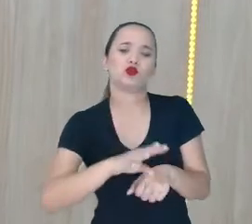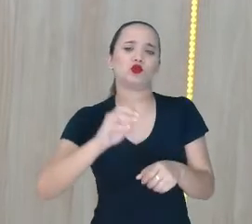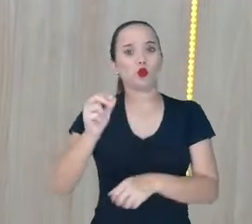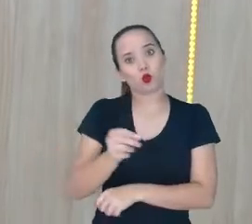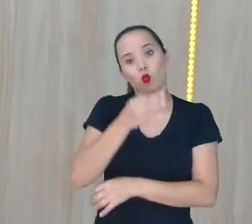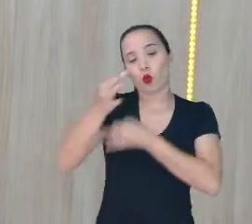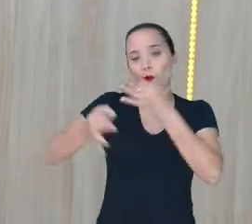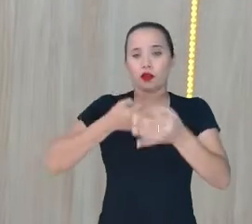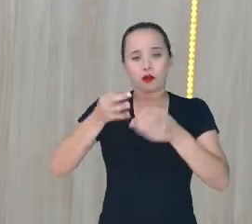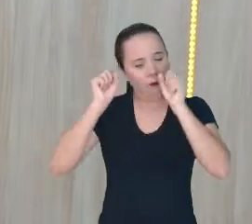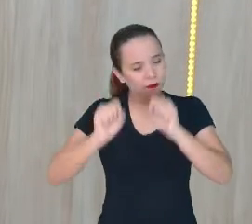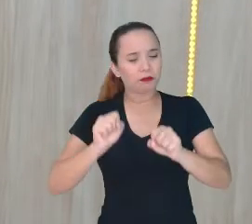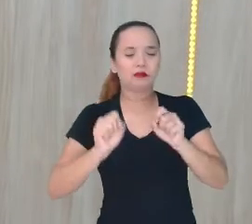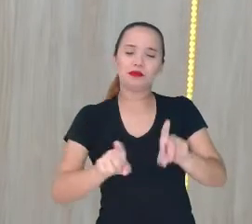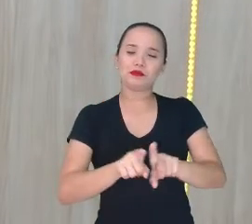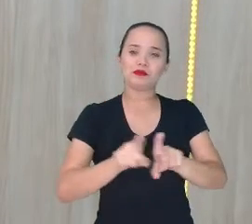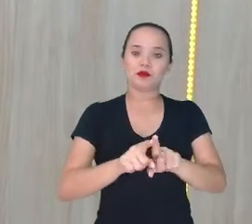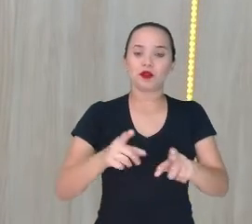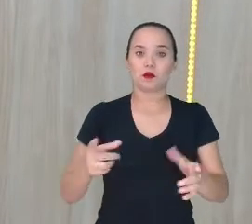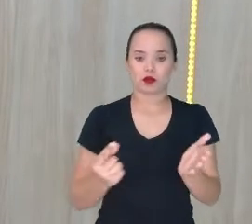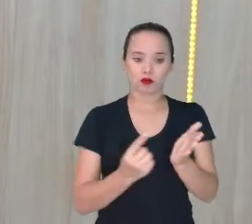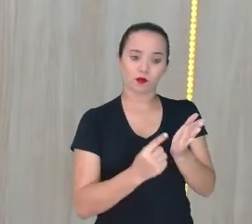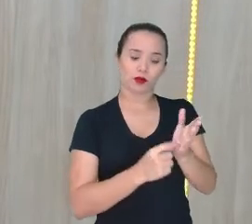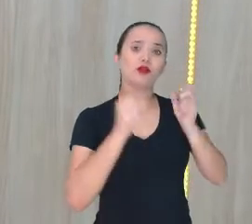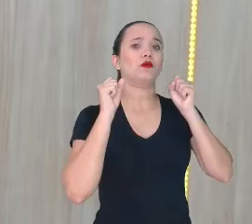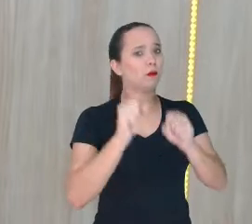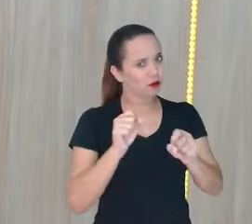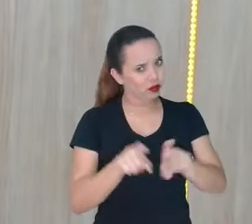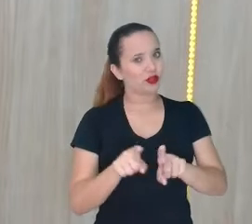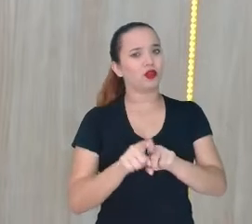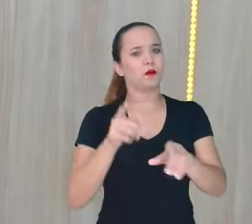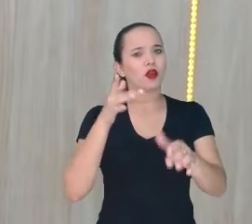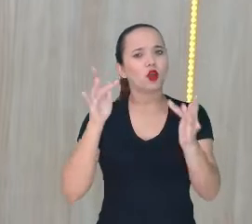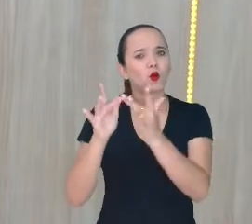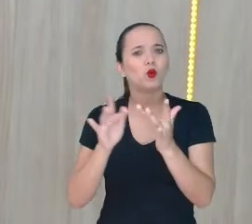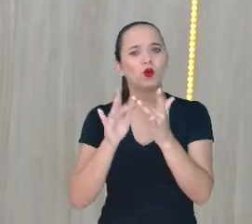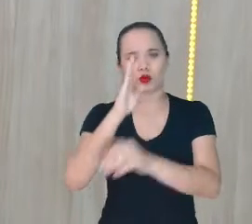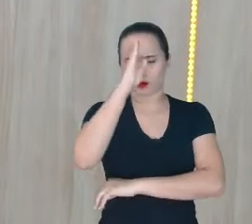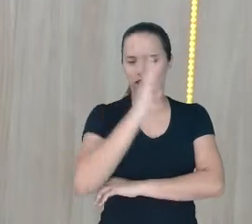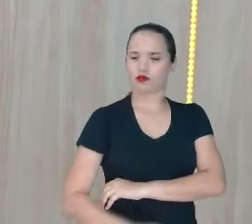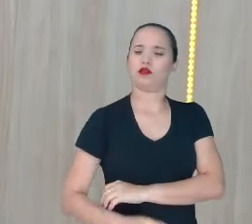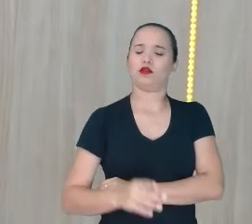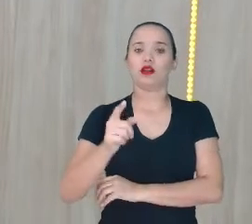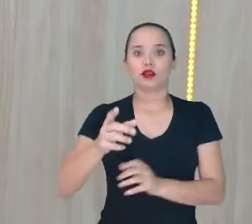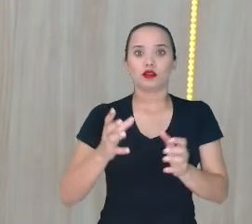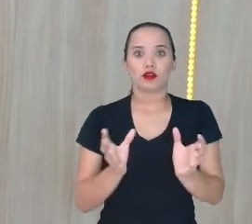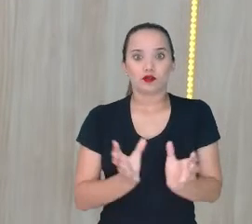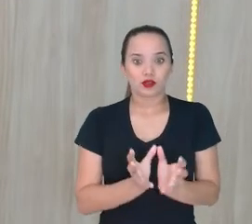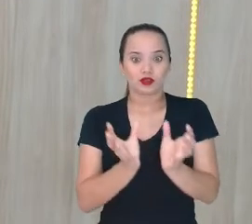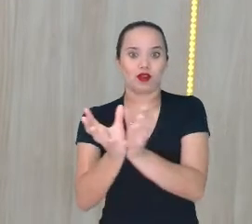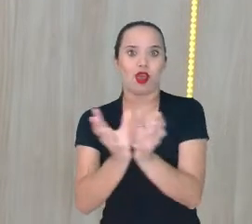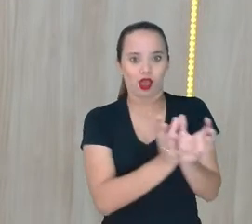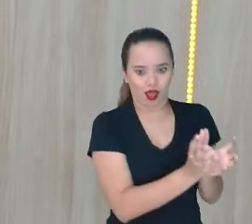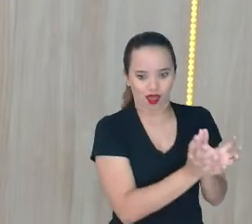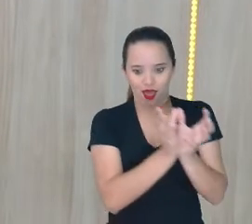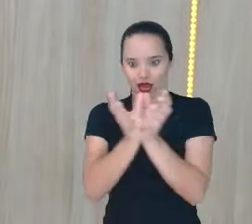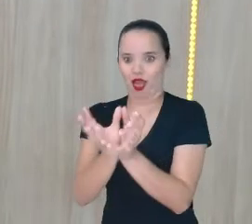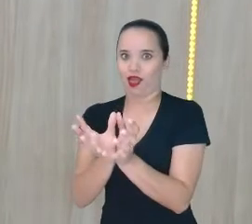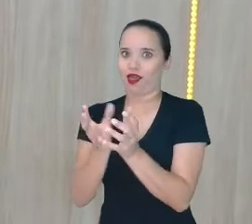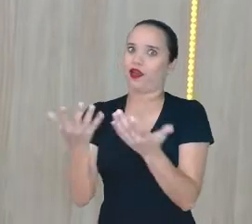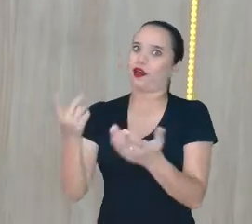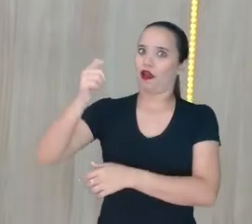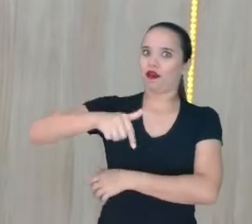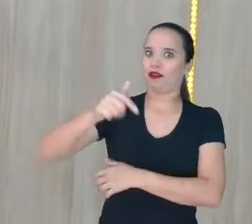Quem sabe também através do aplicativo A gente não consegue o contato mais direto E você traz aqui a sua turma Eita, tem que trazer né professora?